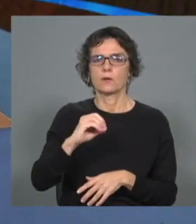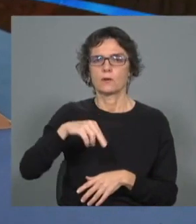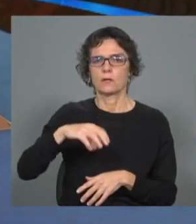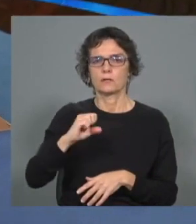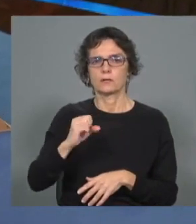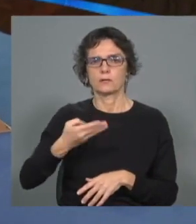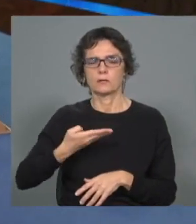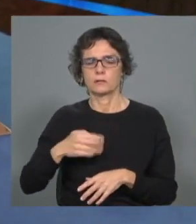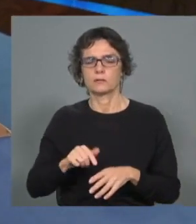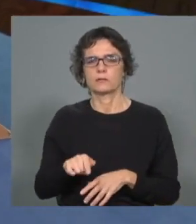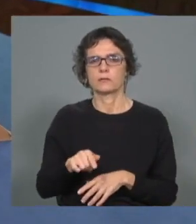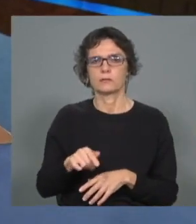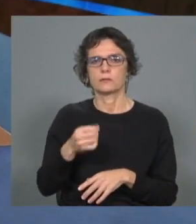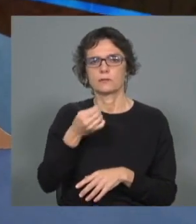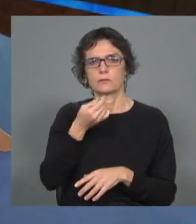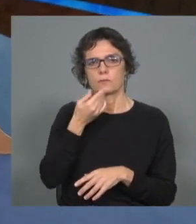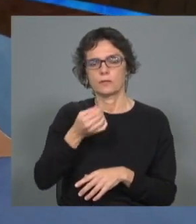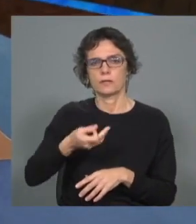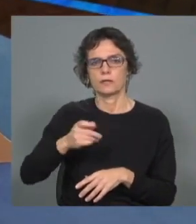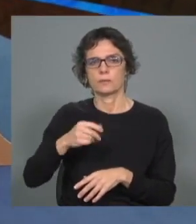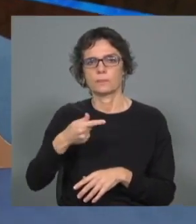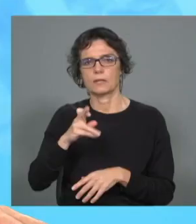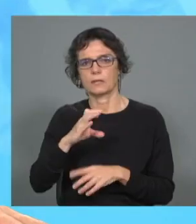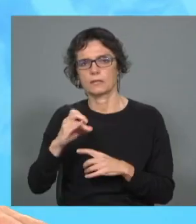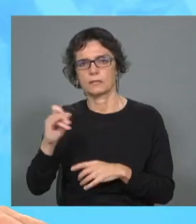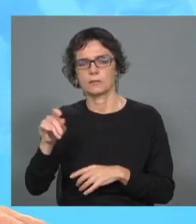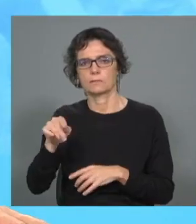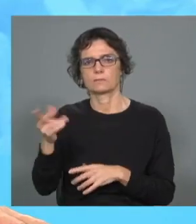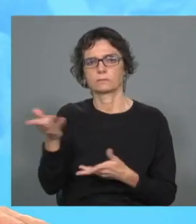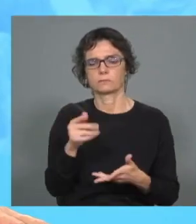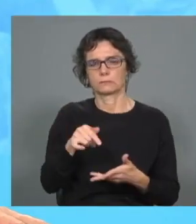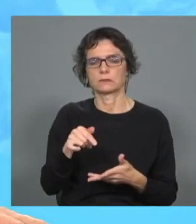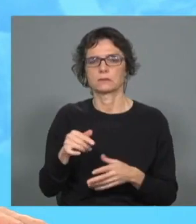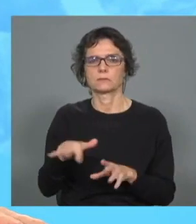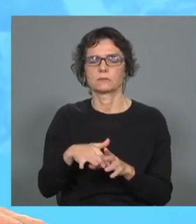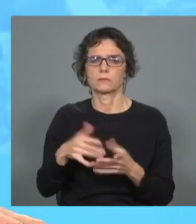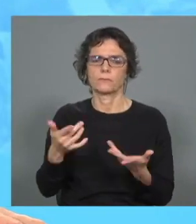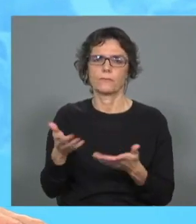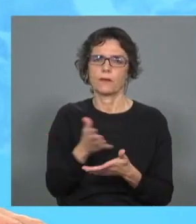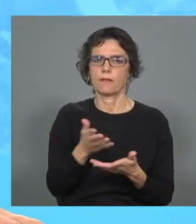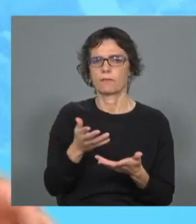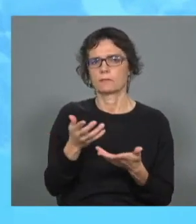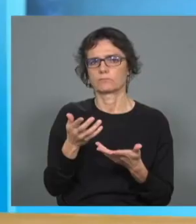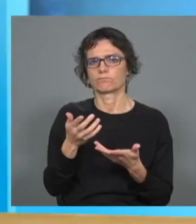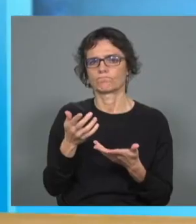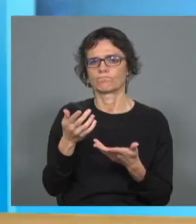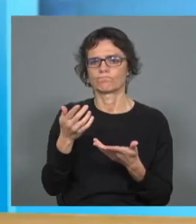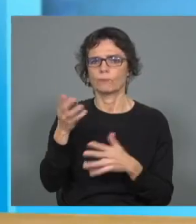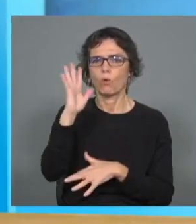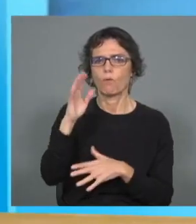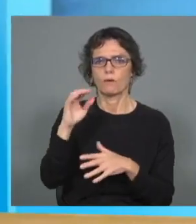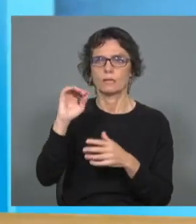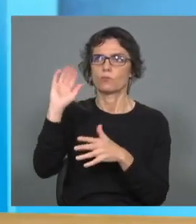connosco. Começamos esta análise ao que acontece no Egito, nesta Conferência do Clima, a partir do